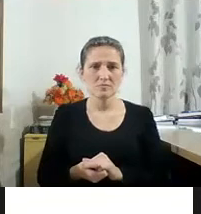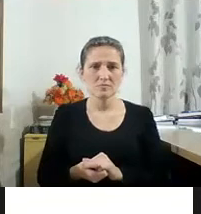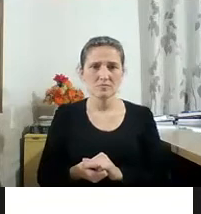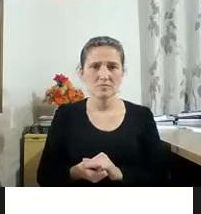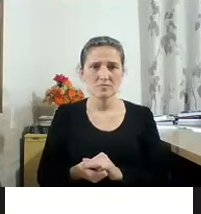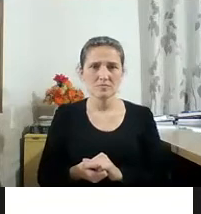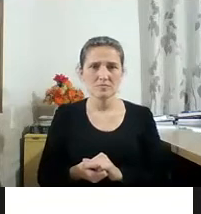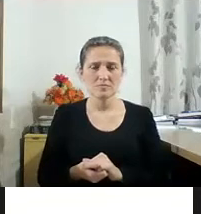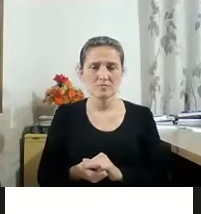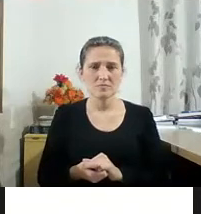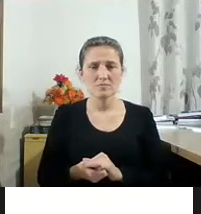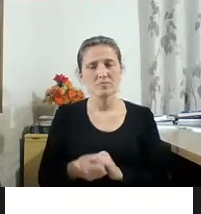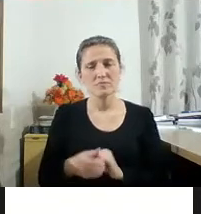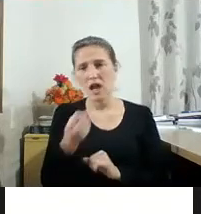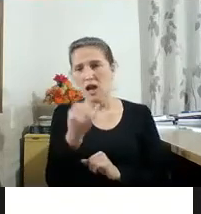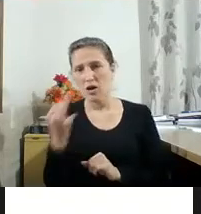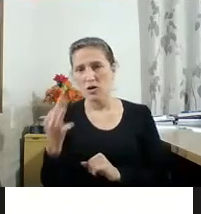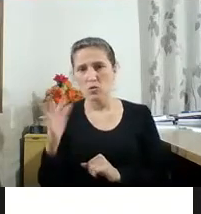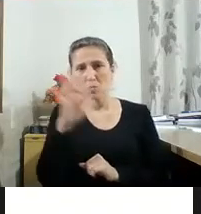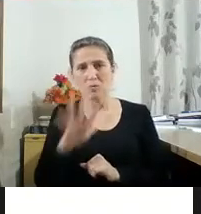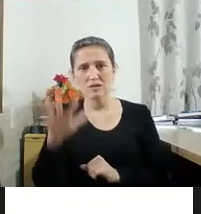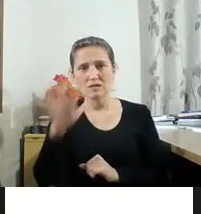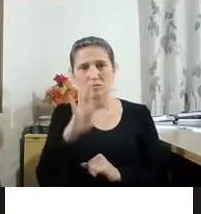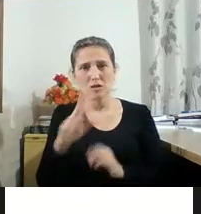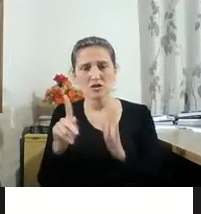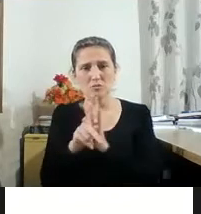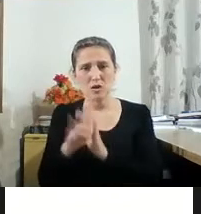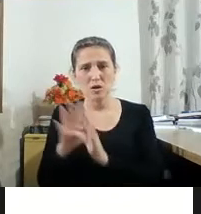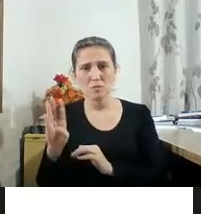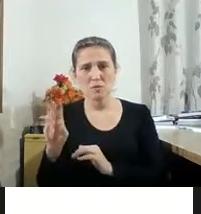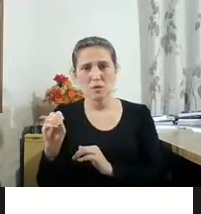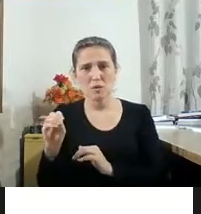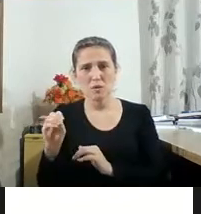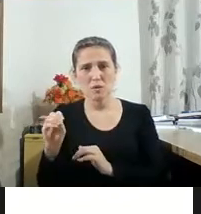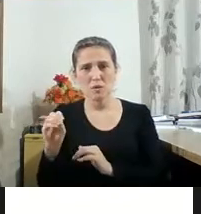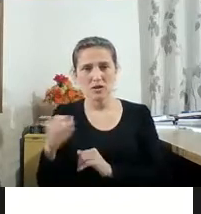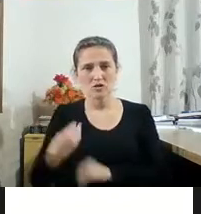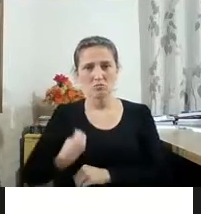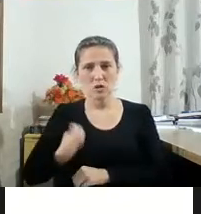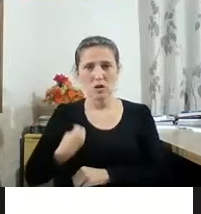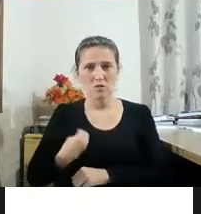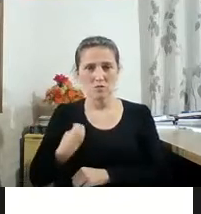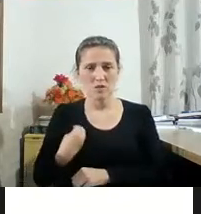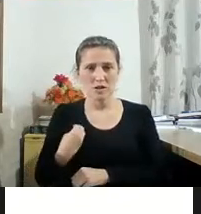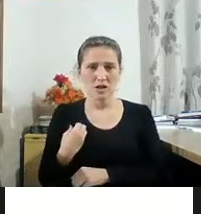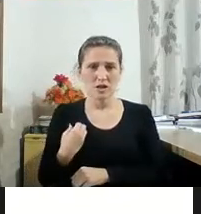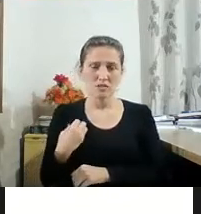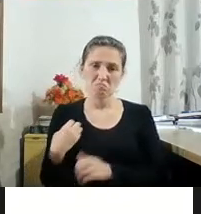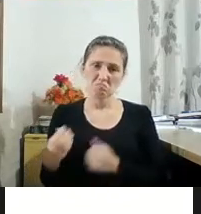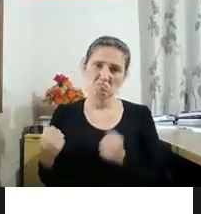São algumas imagens que a gente tem da presença do Boris na nossa convivência.